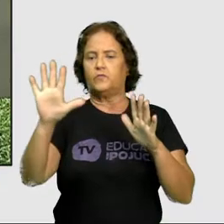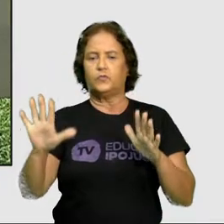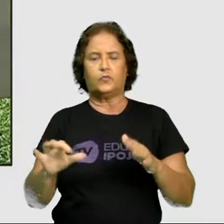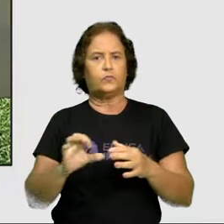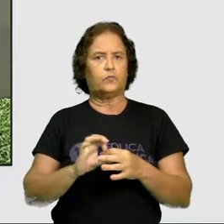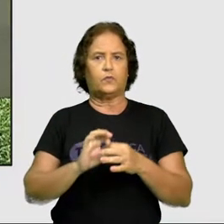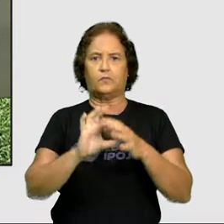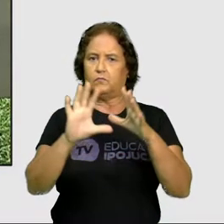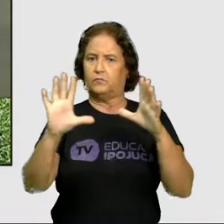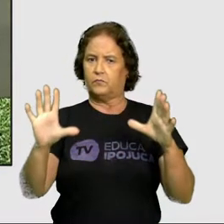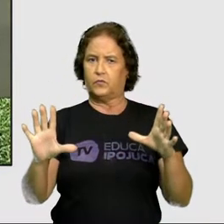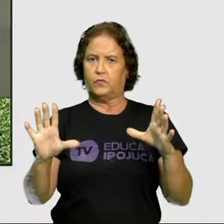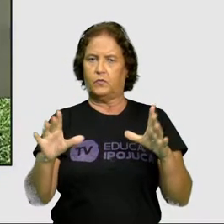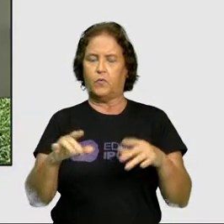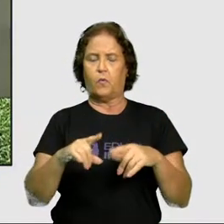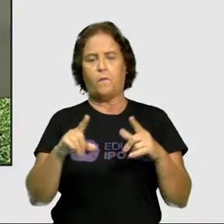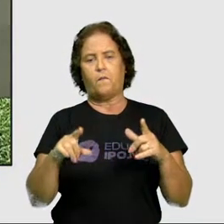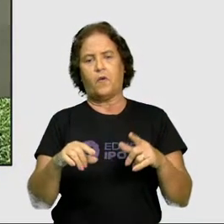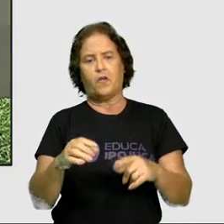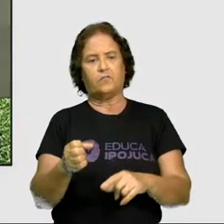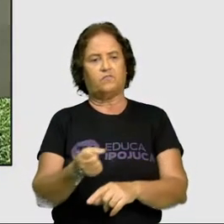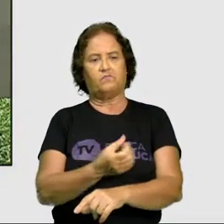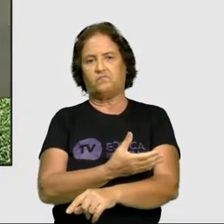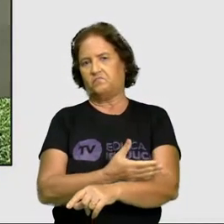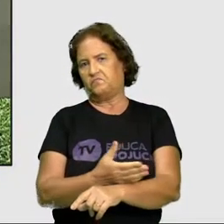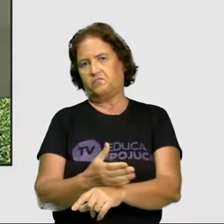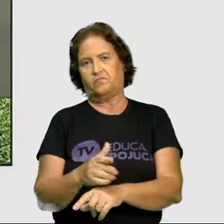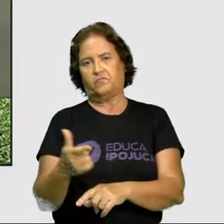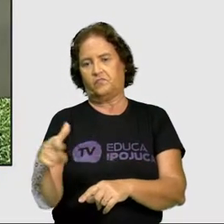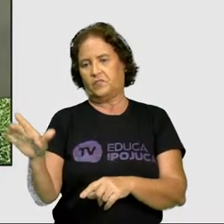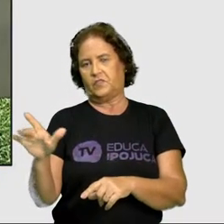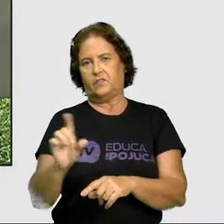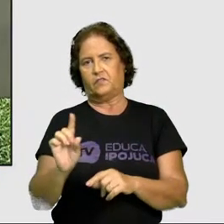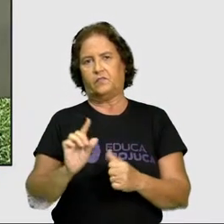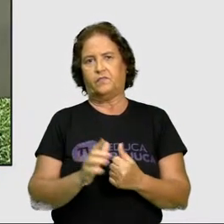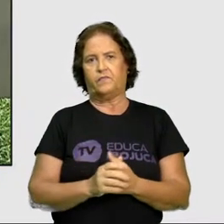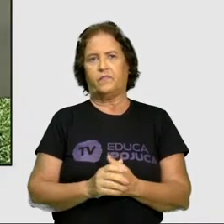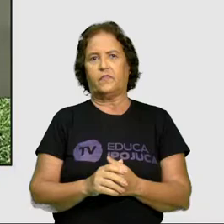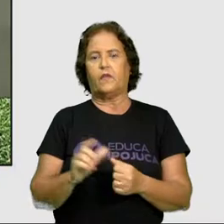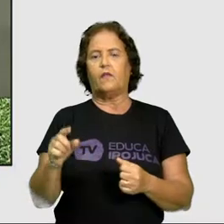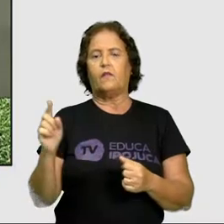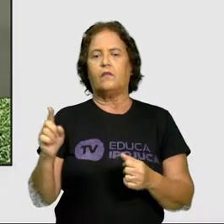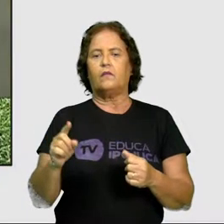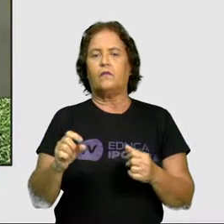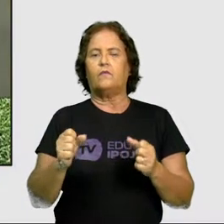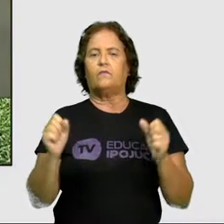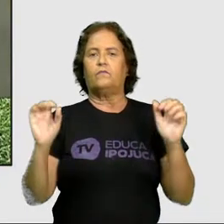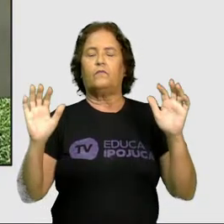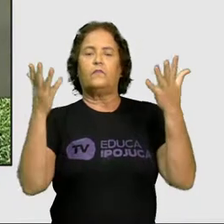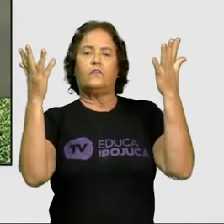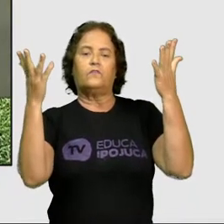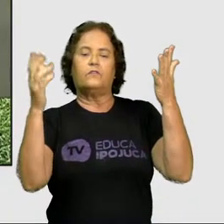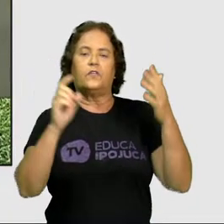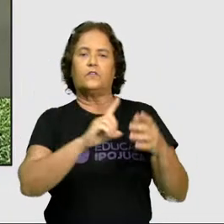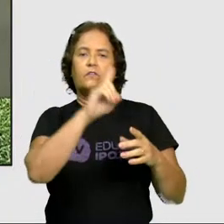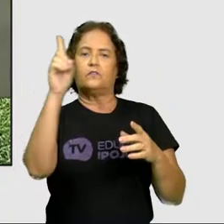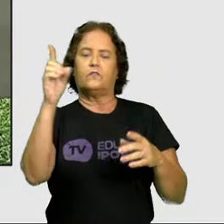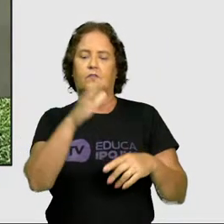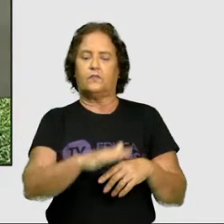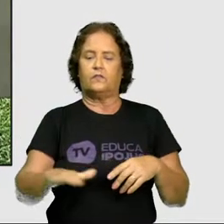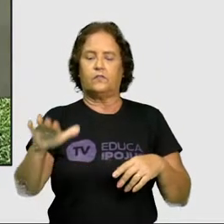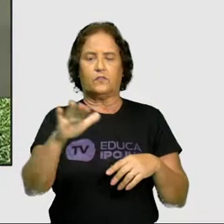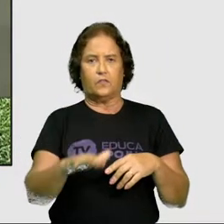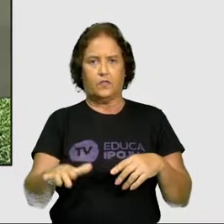é coisa interessante que essa foto traz? Aqui é um evento do Dia das Crianças, em que o museu fez, para que a criançada